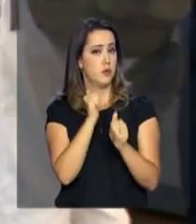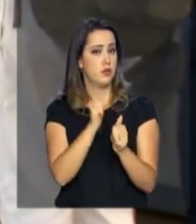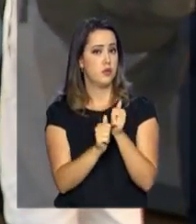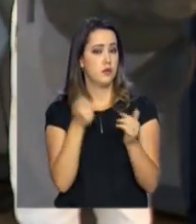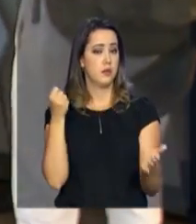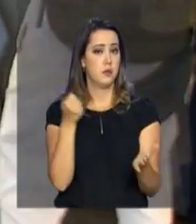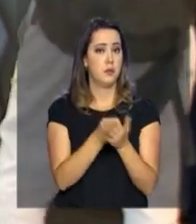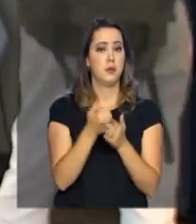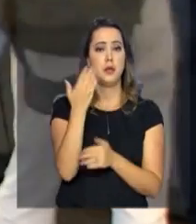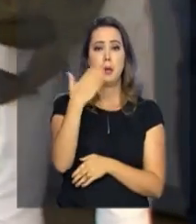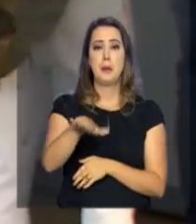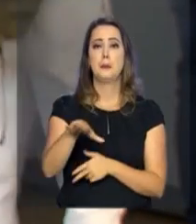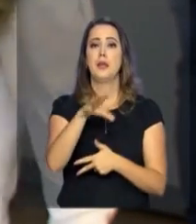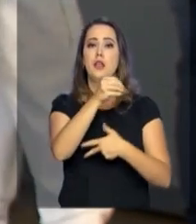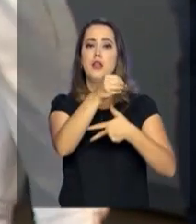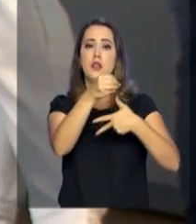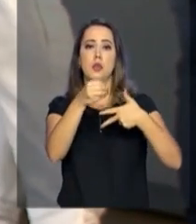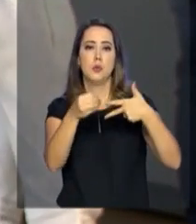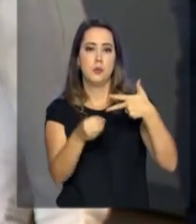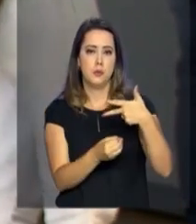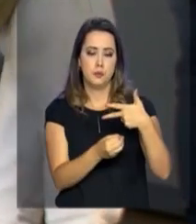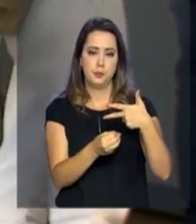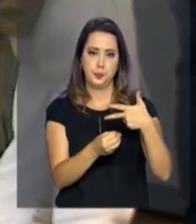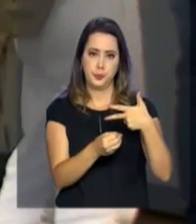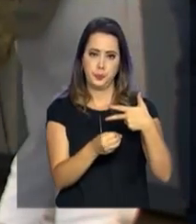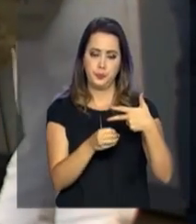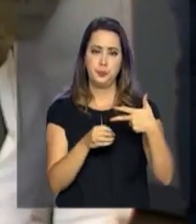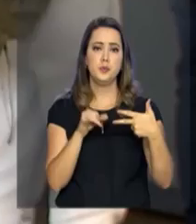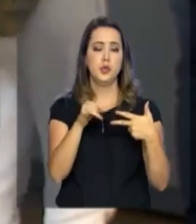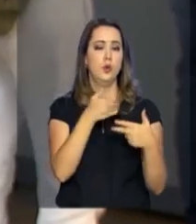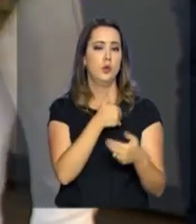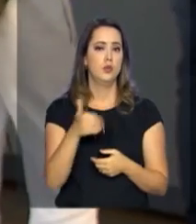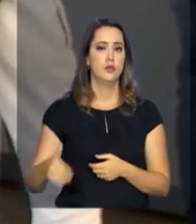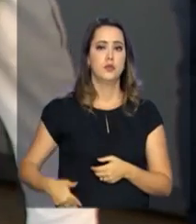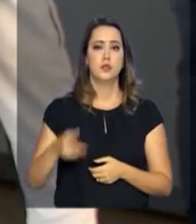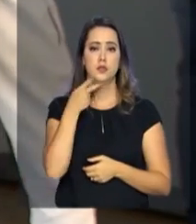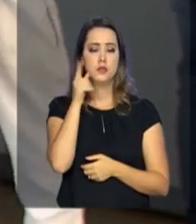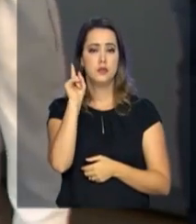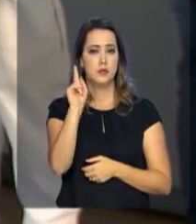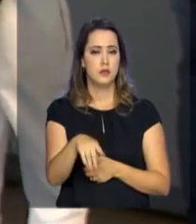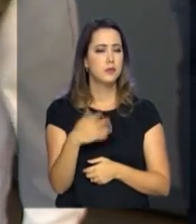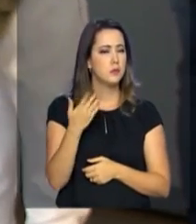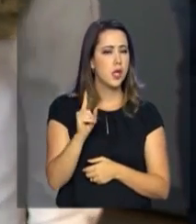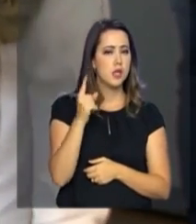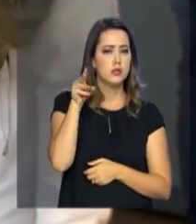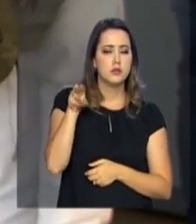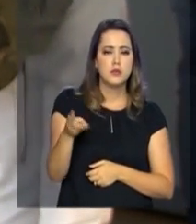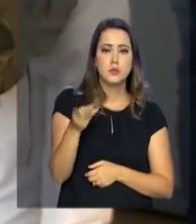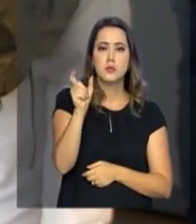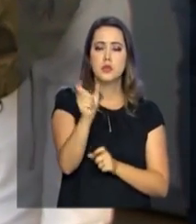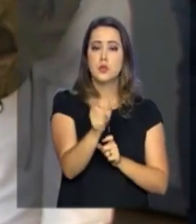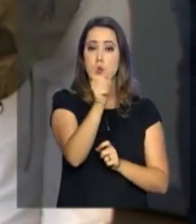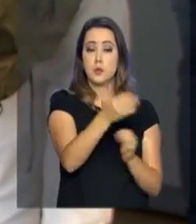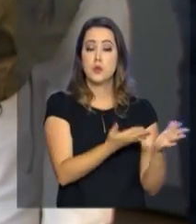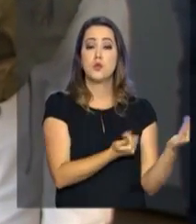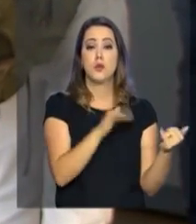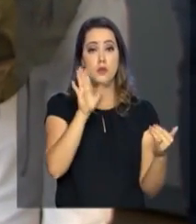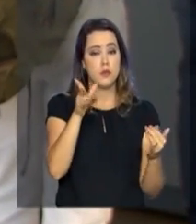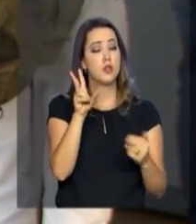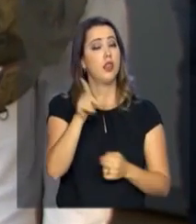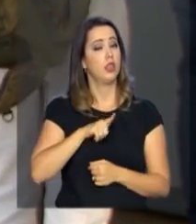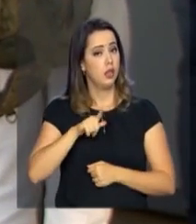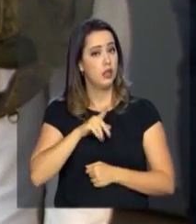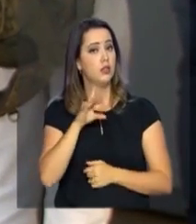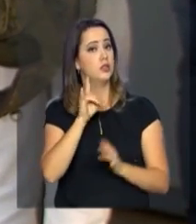taxa do Enem, o Exame Nacional do Ensino Médio. Segundo o governo federal, cerca de um milhão de jovens já usam a ID